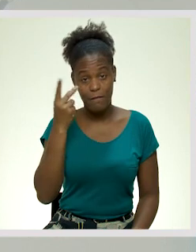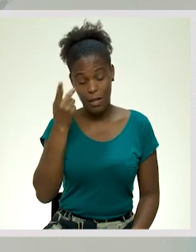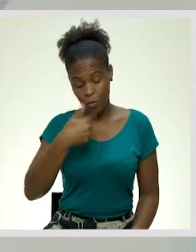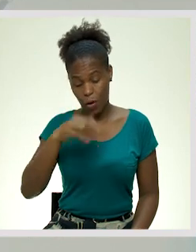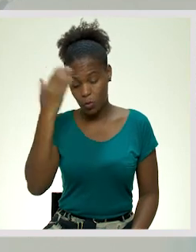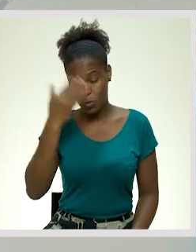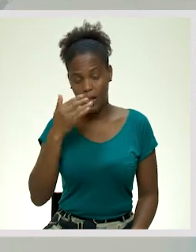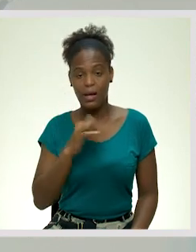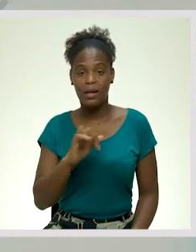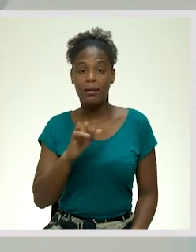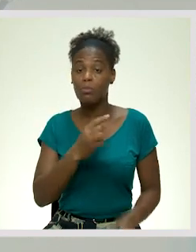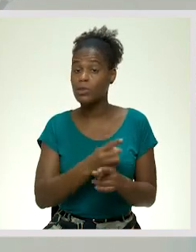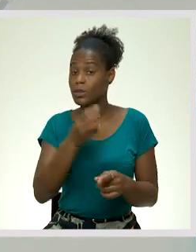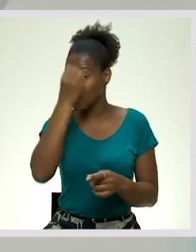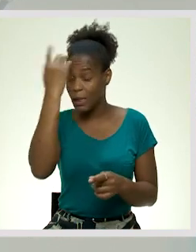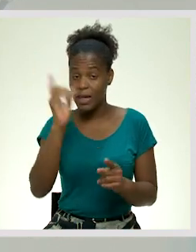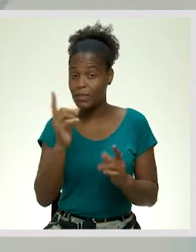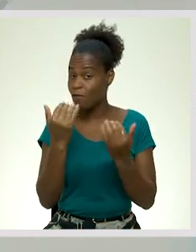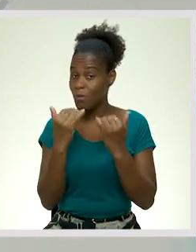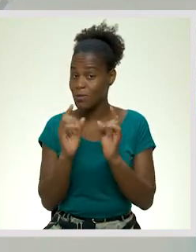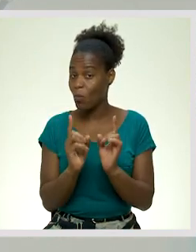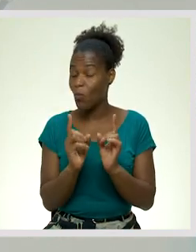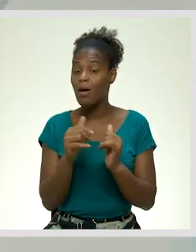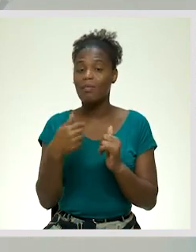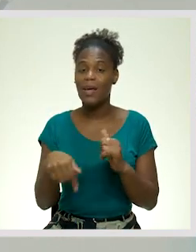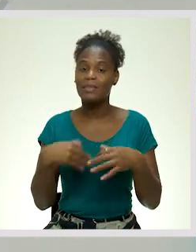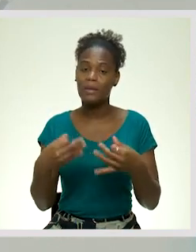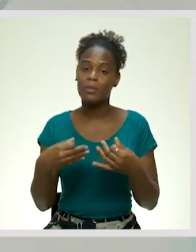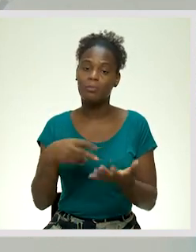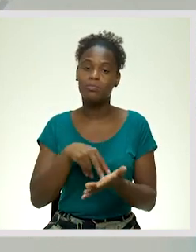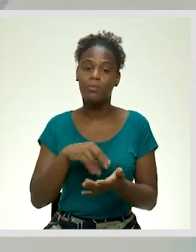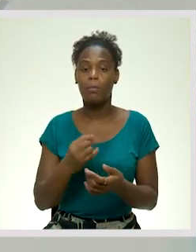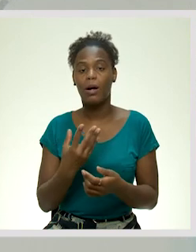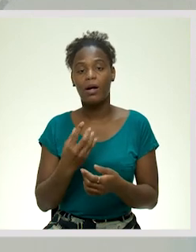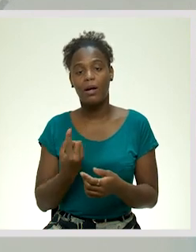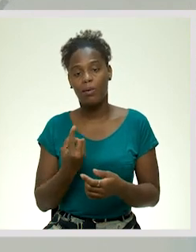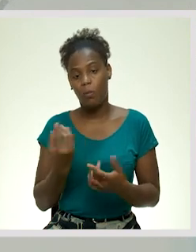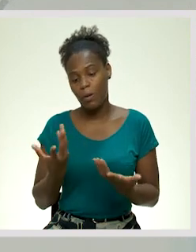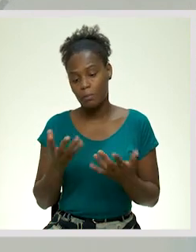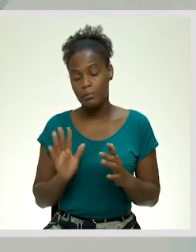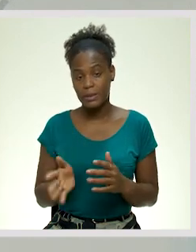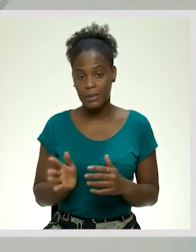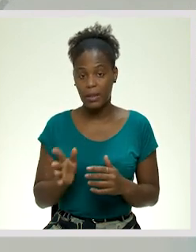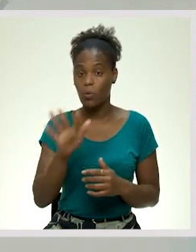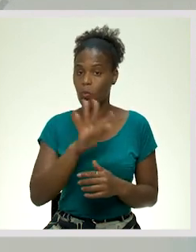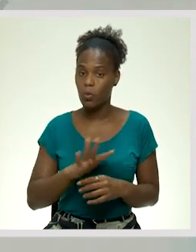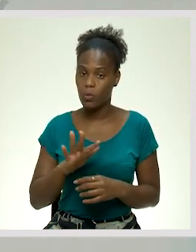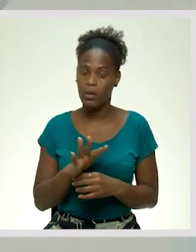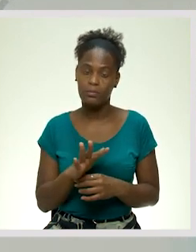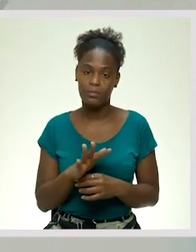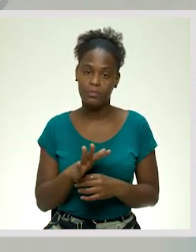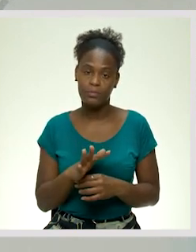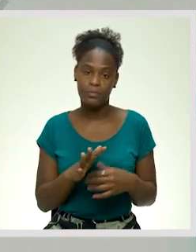cotidiana. Por isso, não se esqueçam dessas informações. Tenham-nas presentes para quando as precisar e utilizar